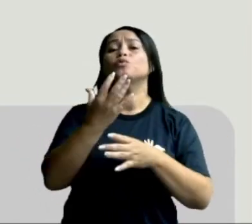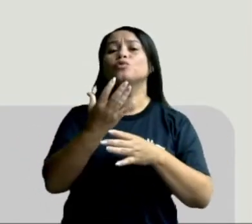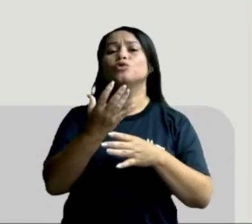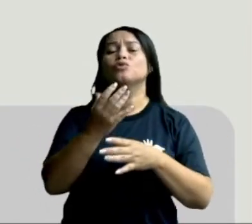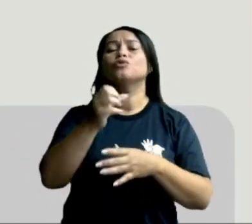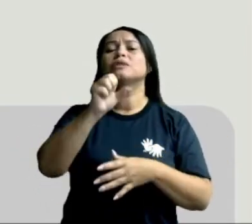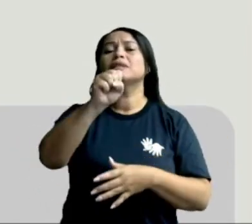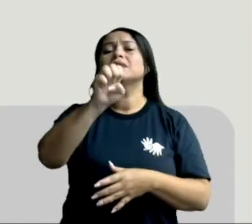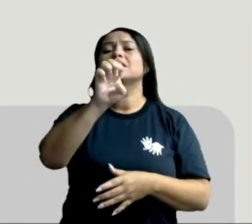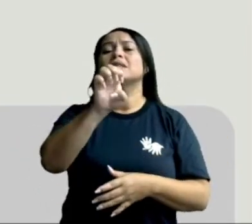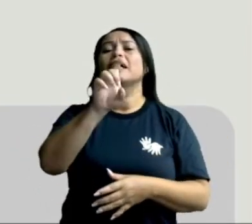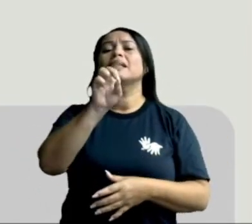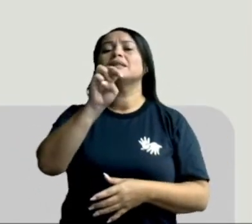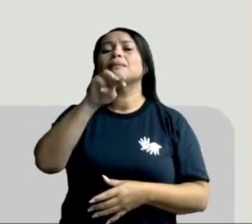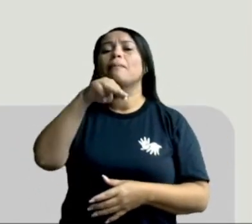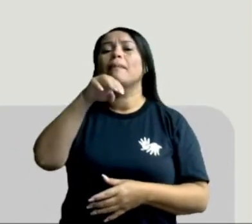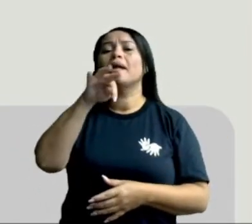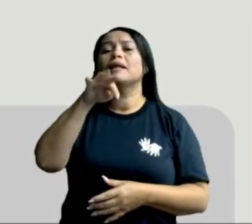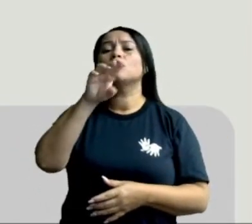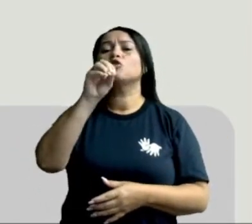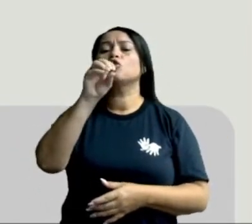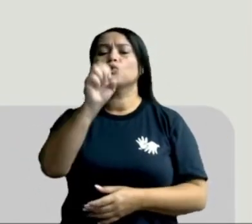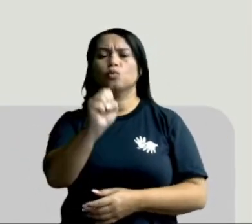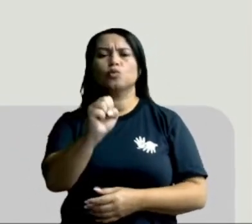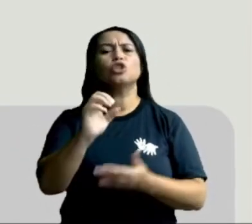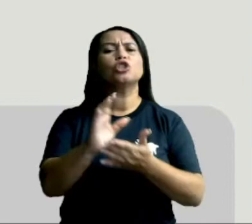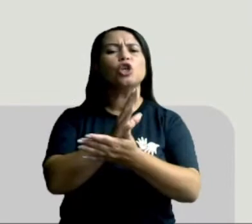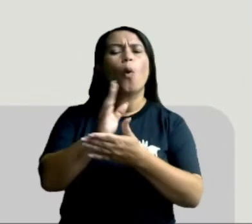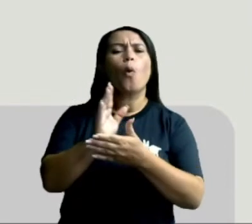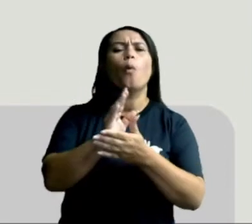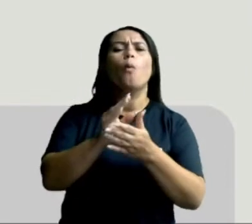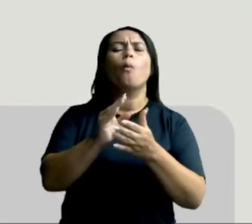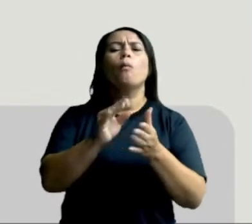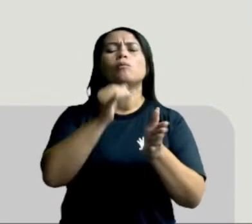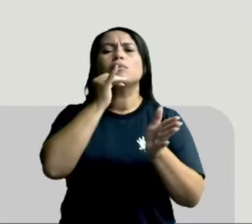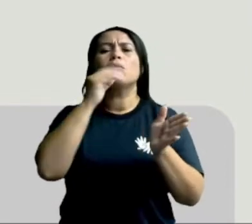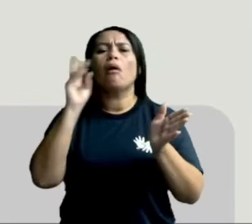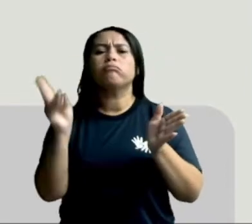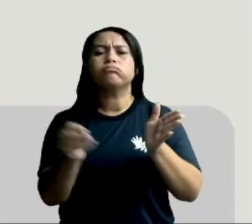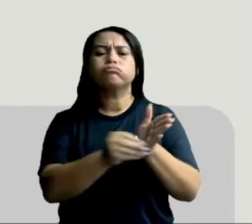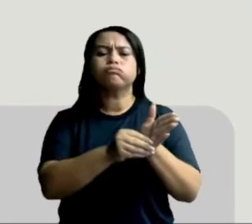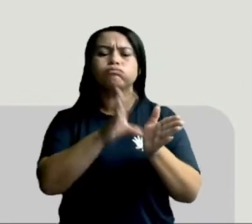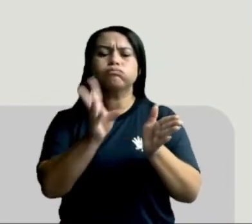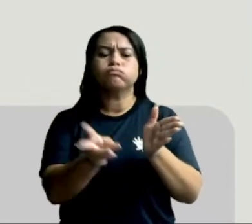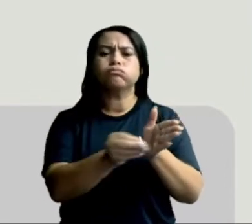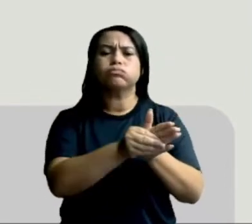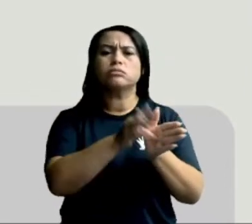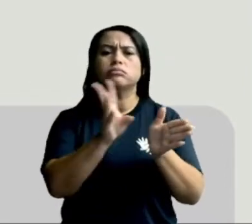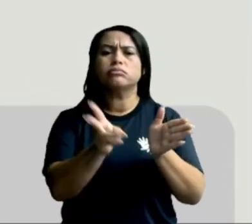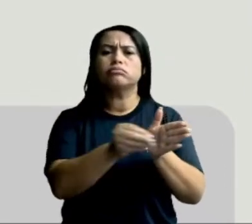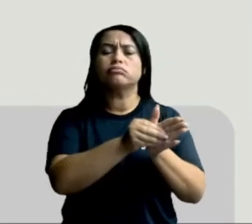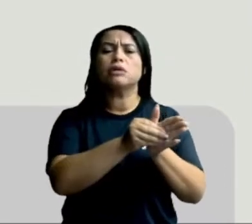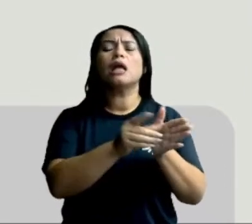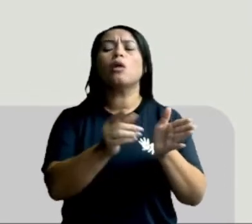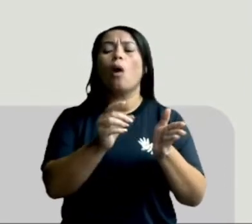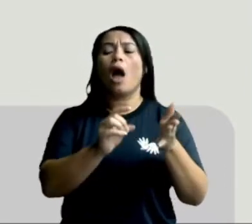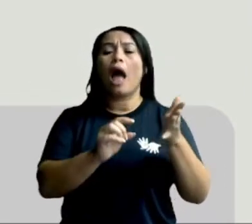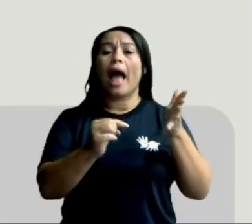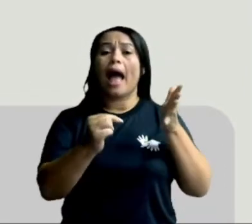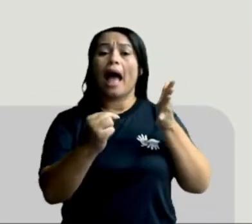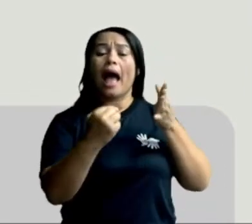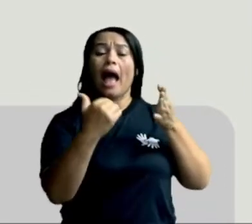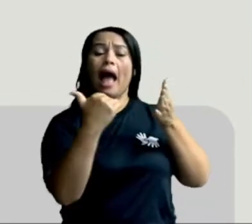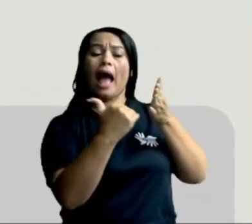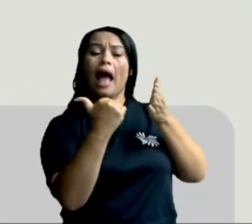sedimentos, de placas de rochas que vão se acumulando ao longo de milhões de anos. Então, cada placa dessa